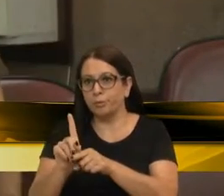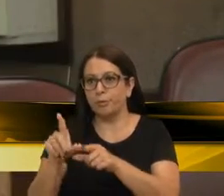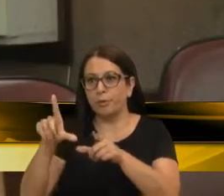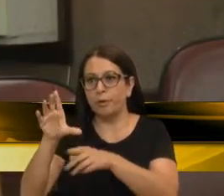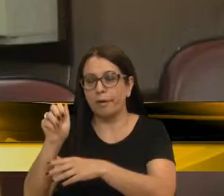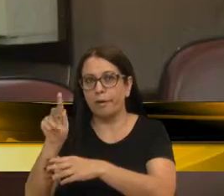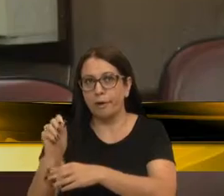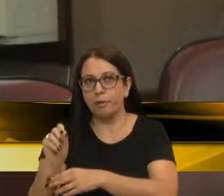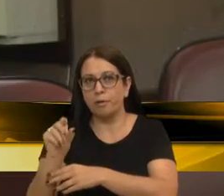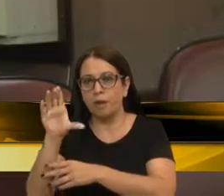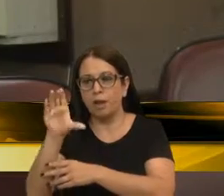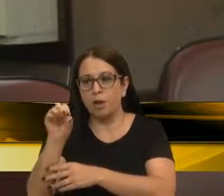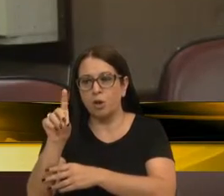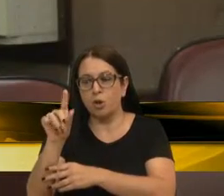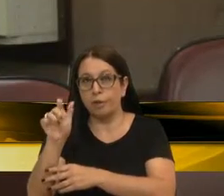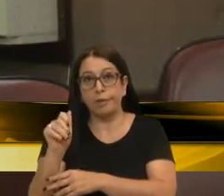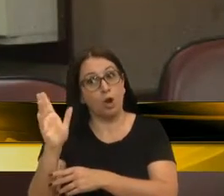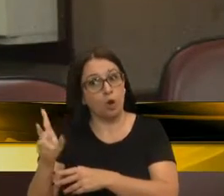mais um casal.